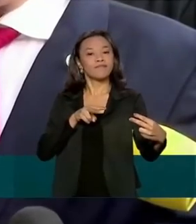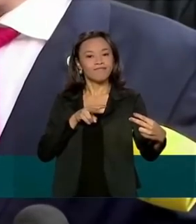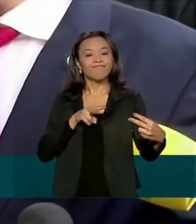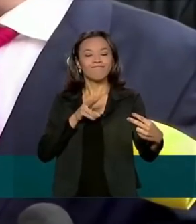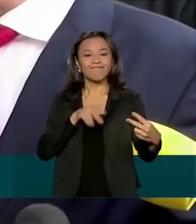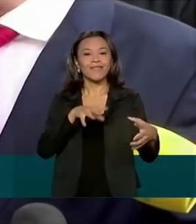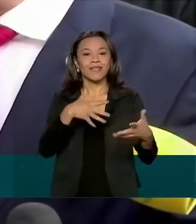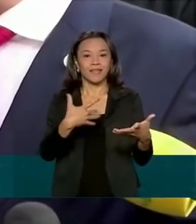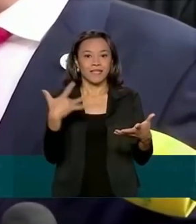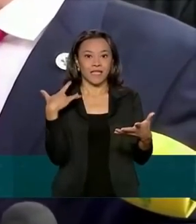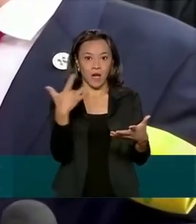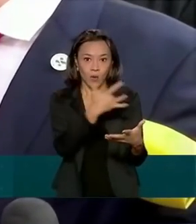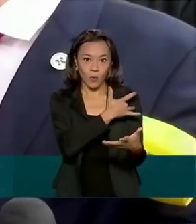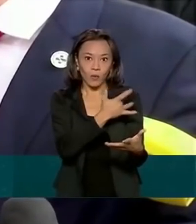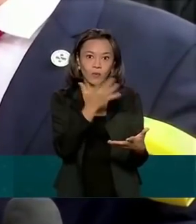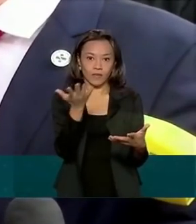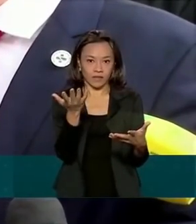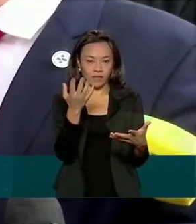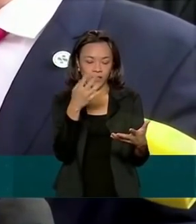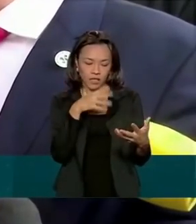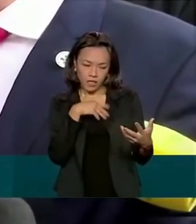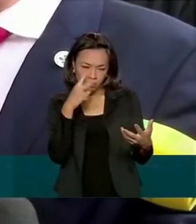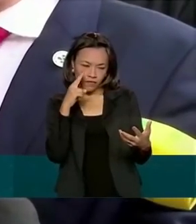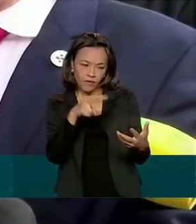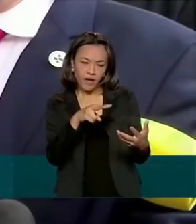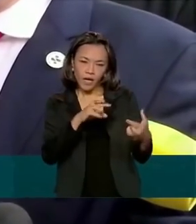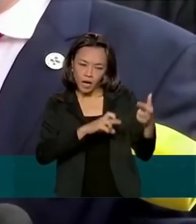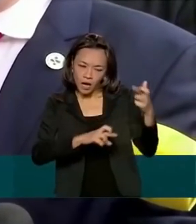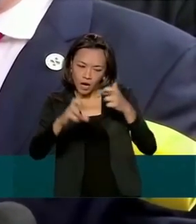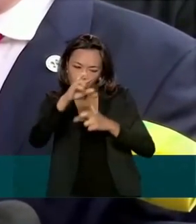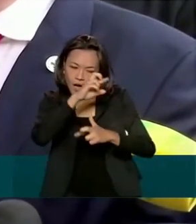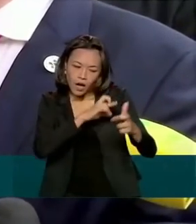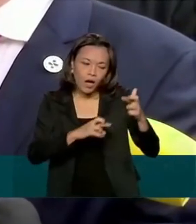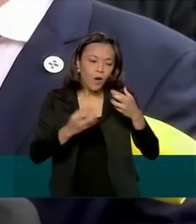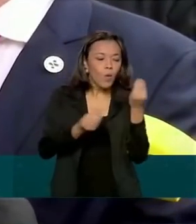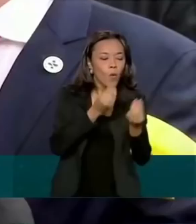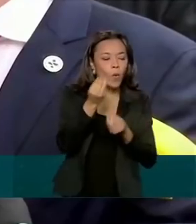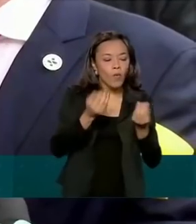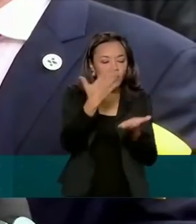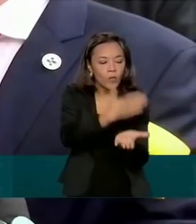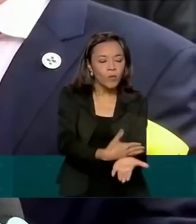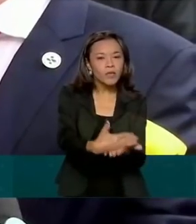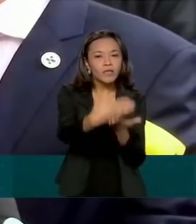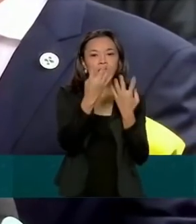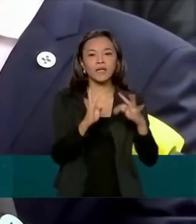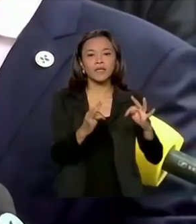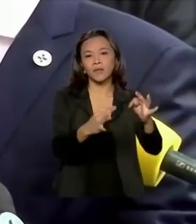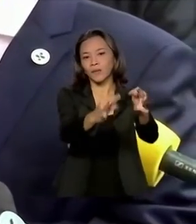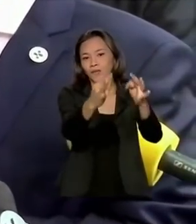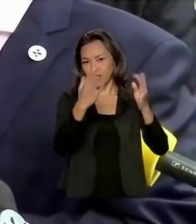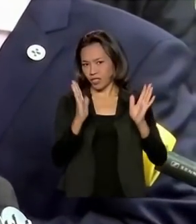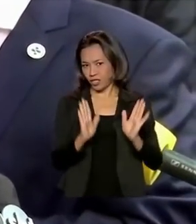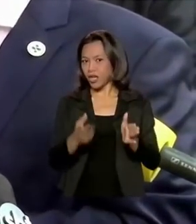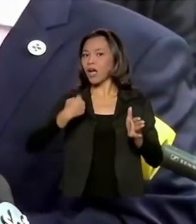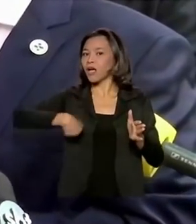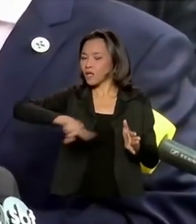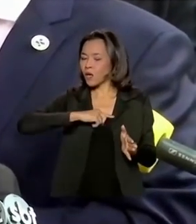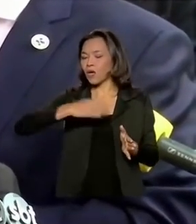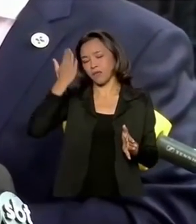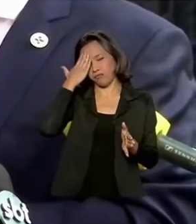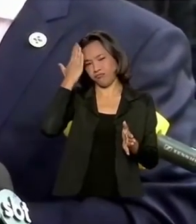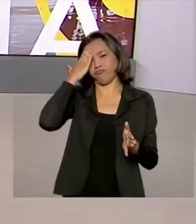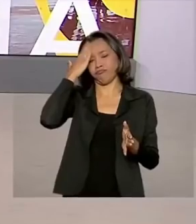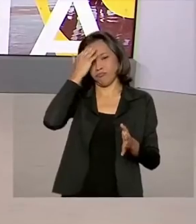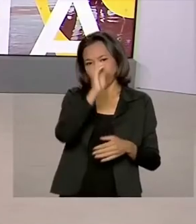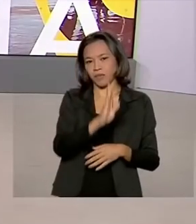acompanhar e monitorar a introdução dessa tecnologia que já dominamos há tanto tempo aqui